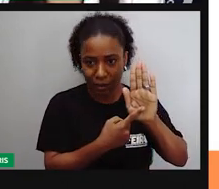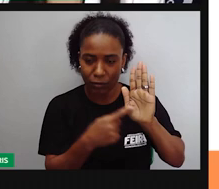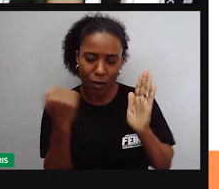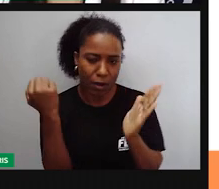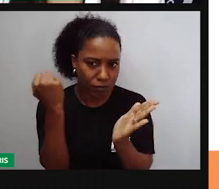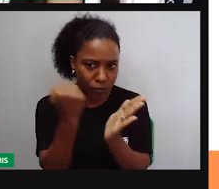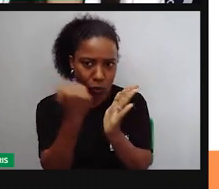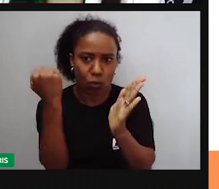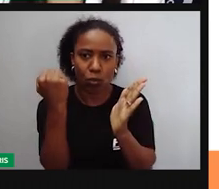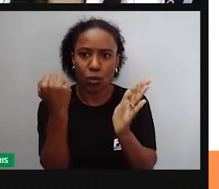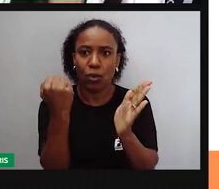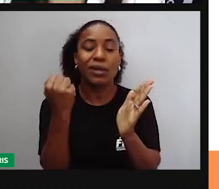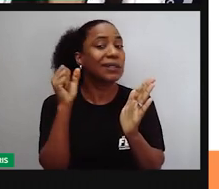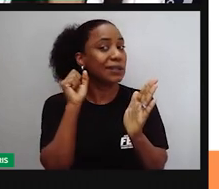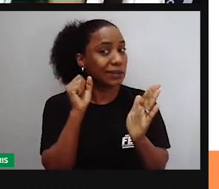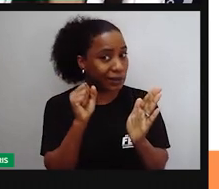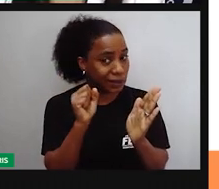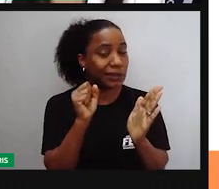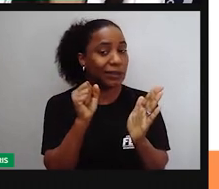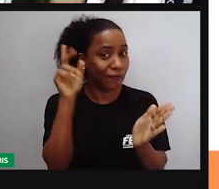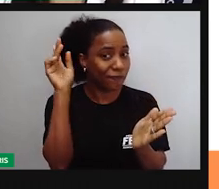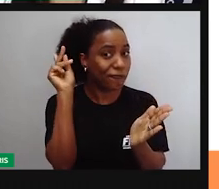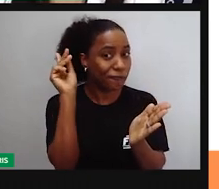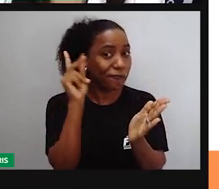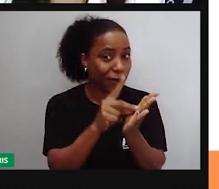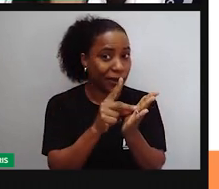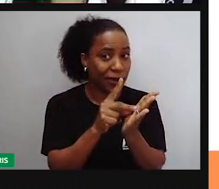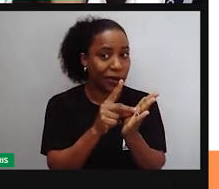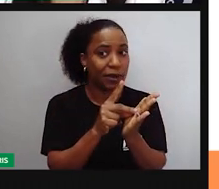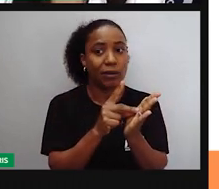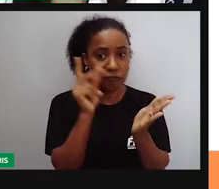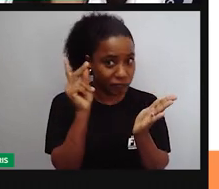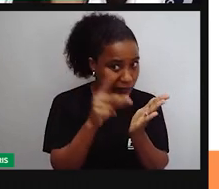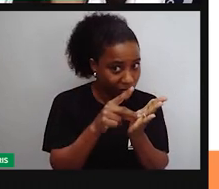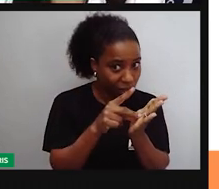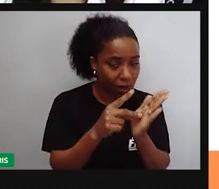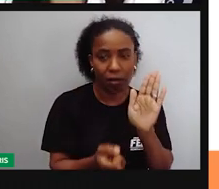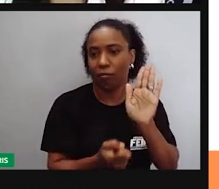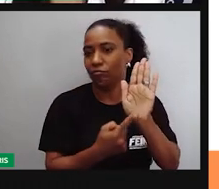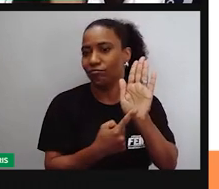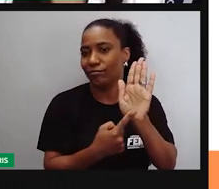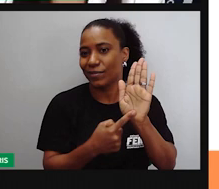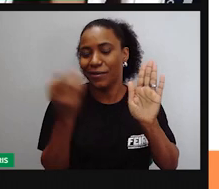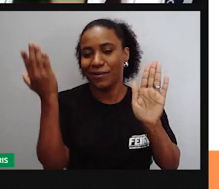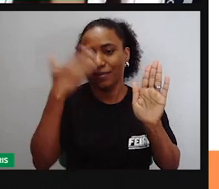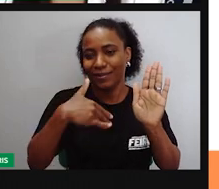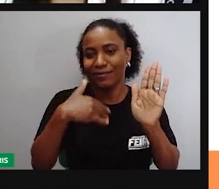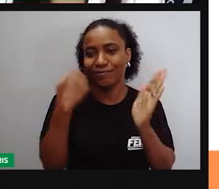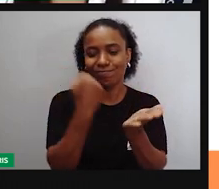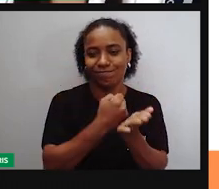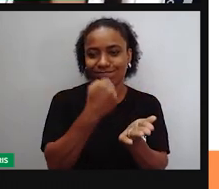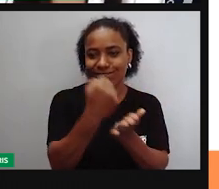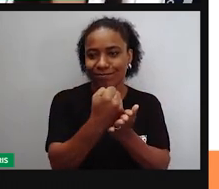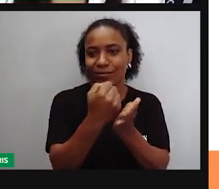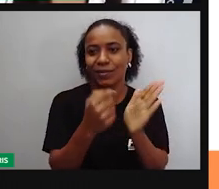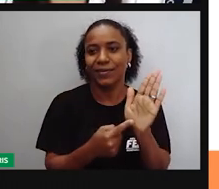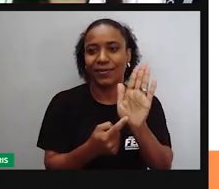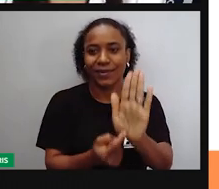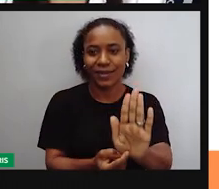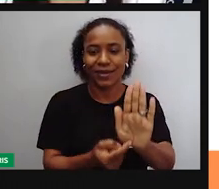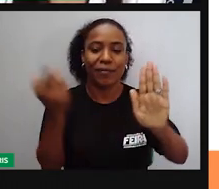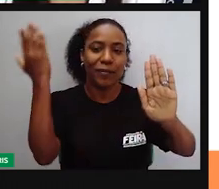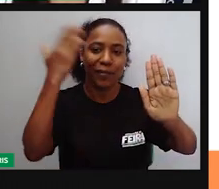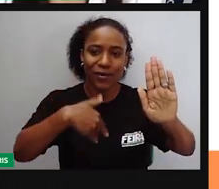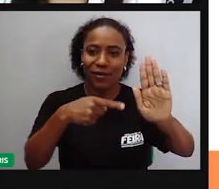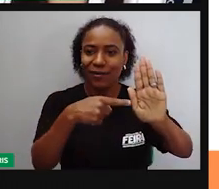perante a cidade, ao município, se ela estiver, ó, com um documento que comprove a criação, né? A sua